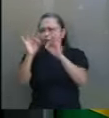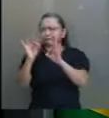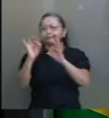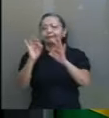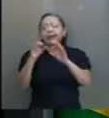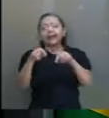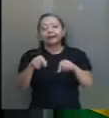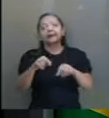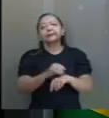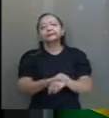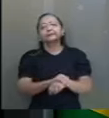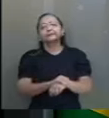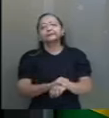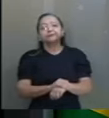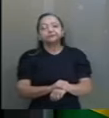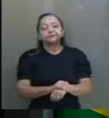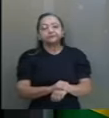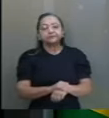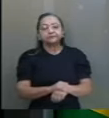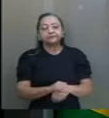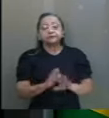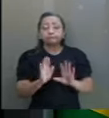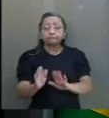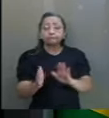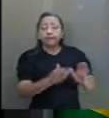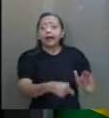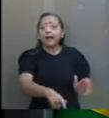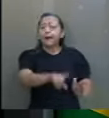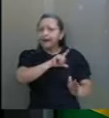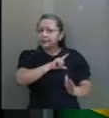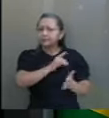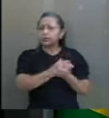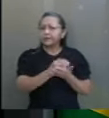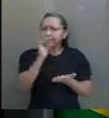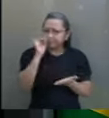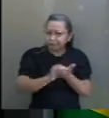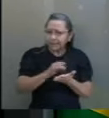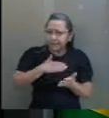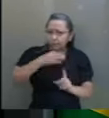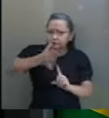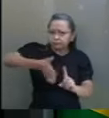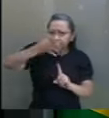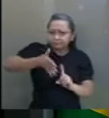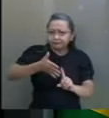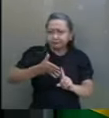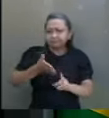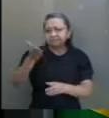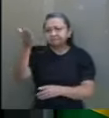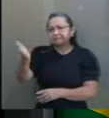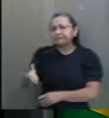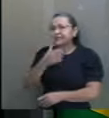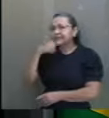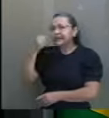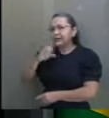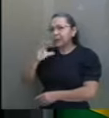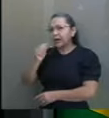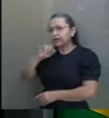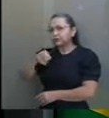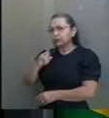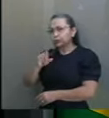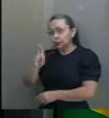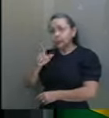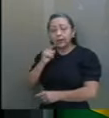Senado. Antes de iniciar aqui meu pronunciamento, senador Cajuru, quero dar os parabéns para o senador